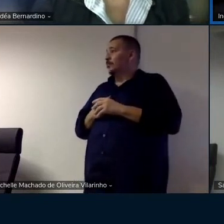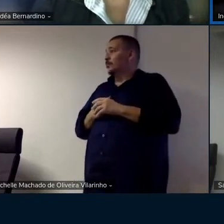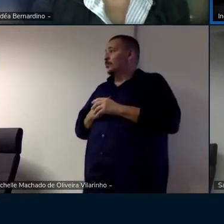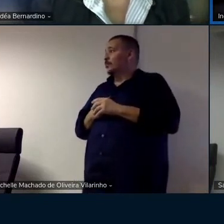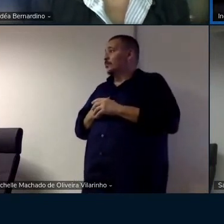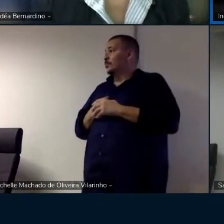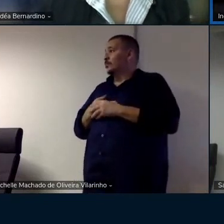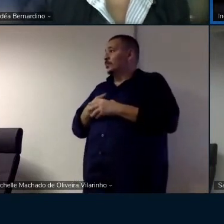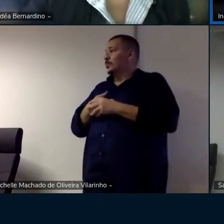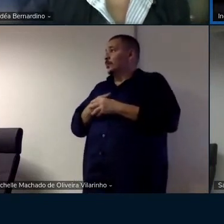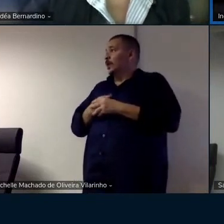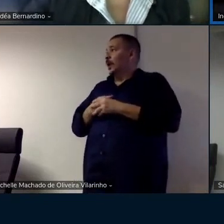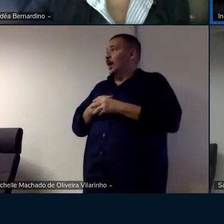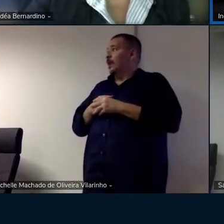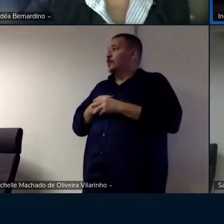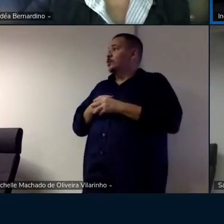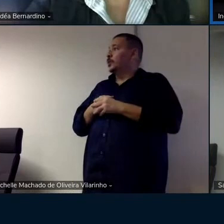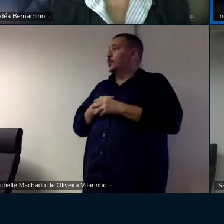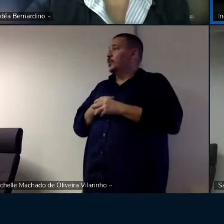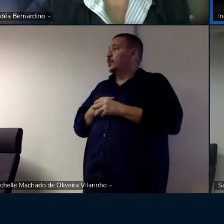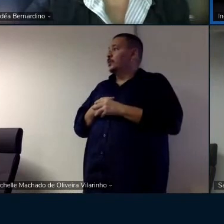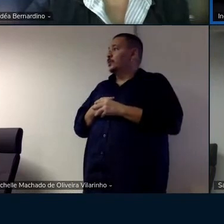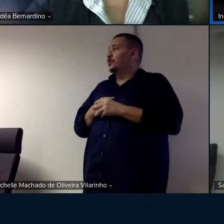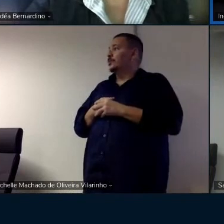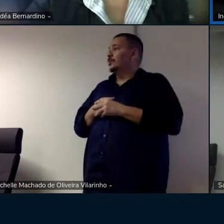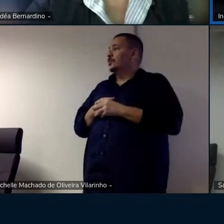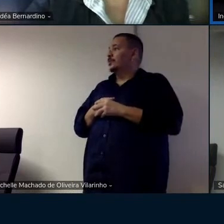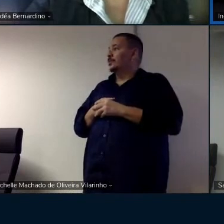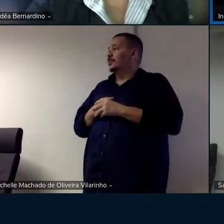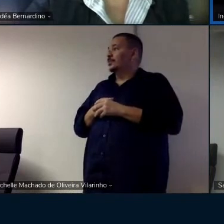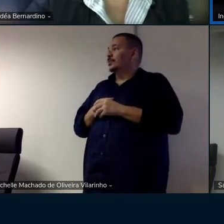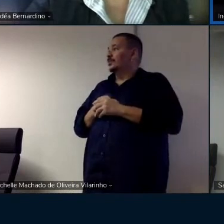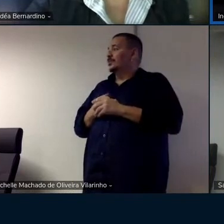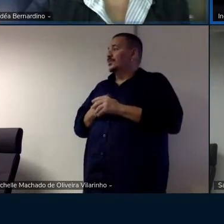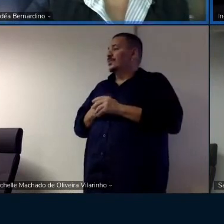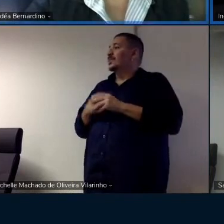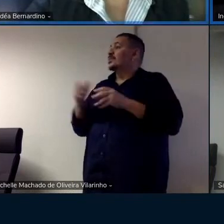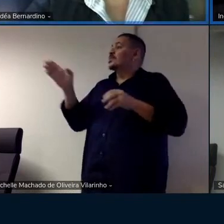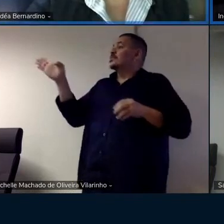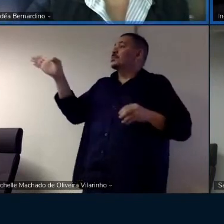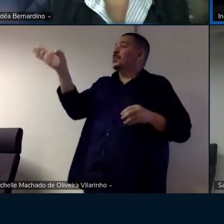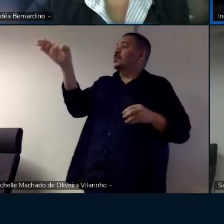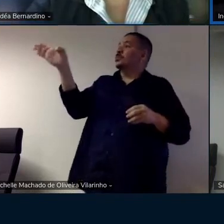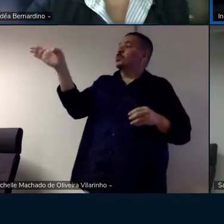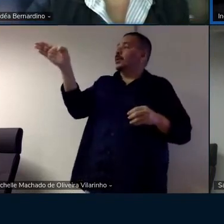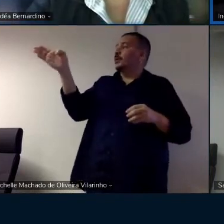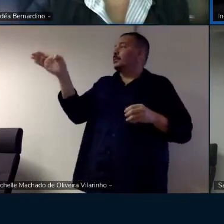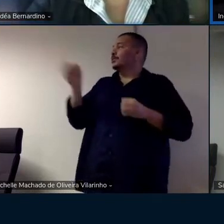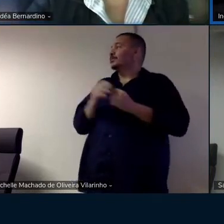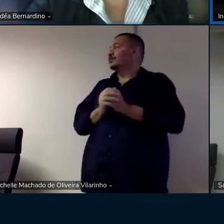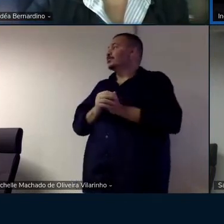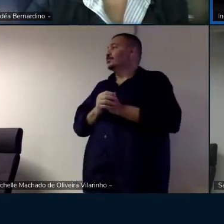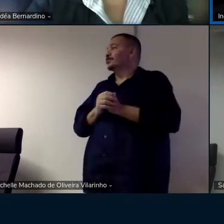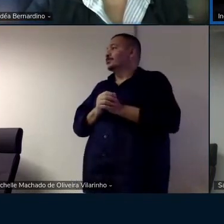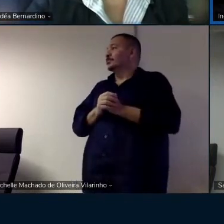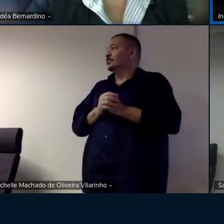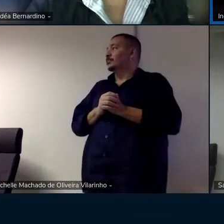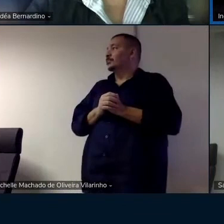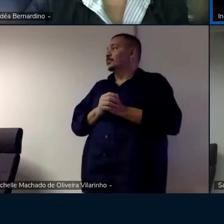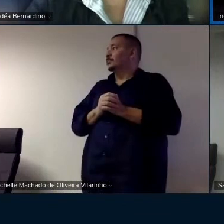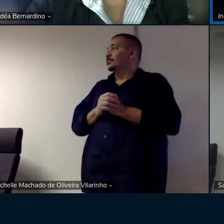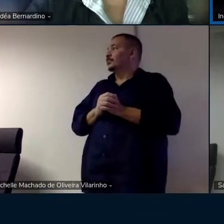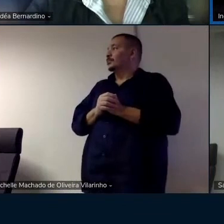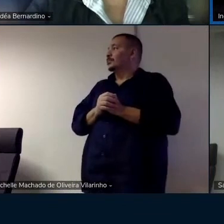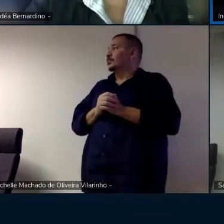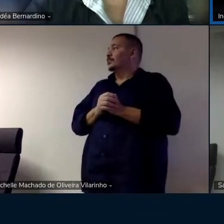show deixa eu desligar aí olha eu só querendo mexer aqui ó pronto